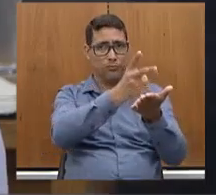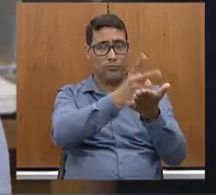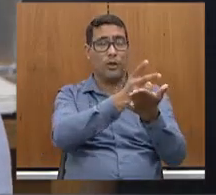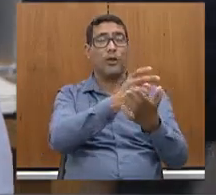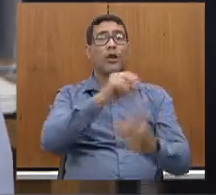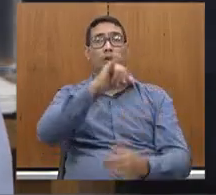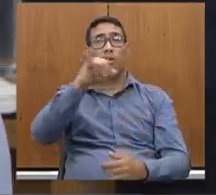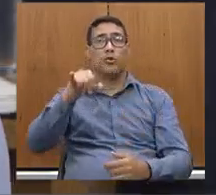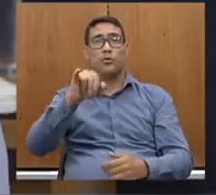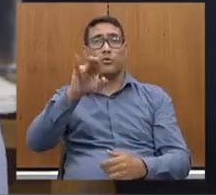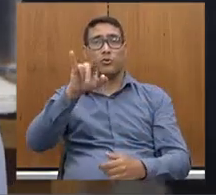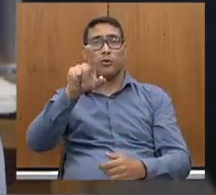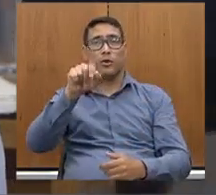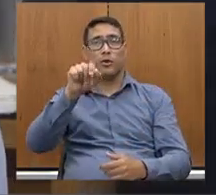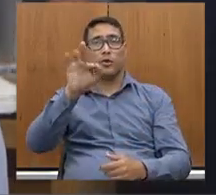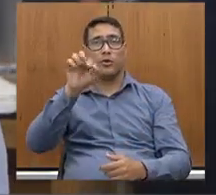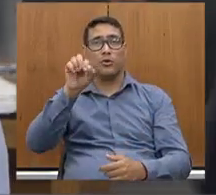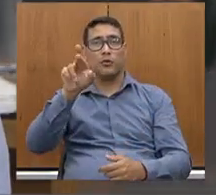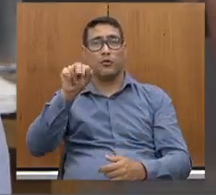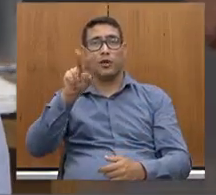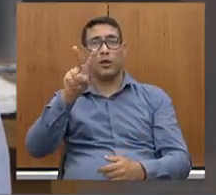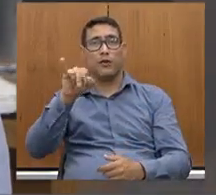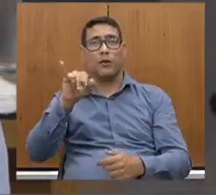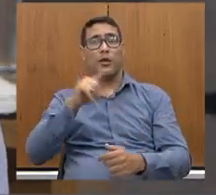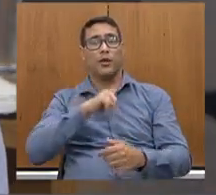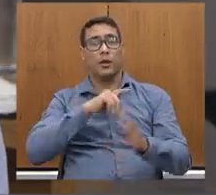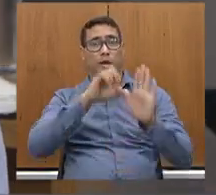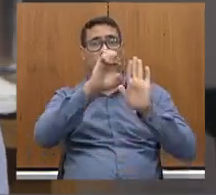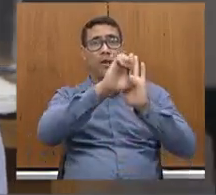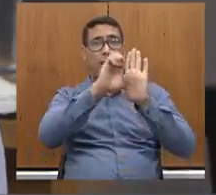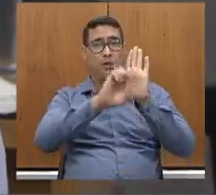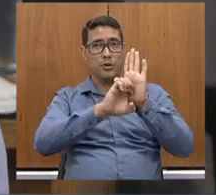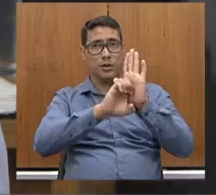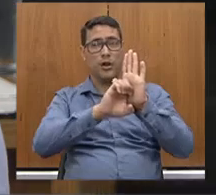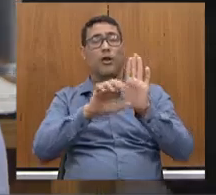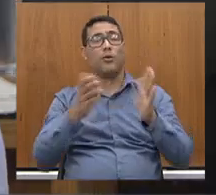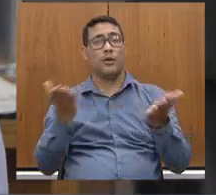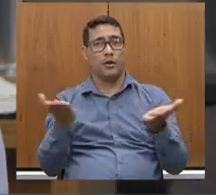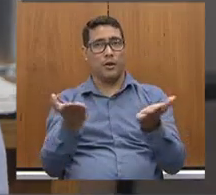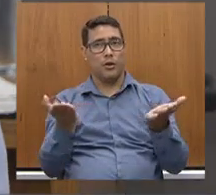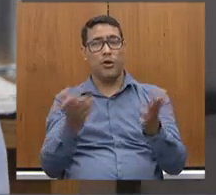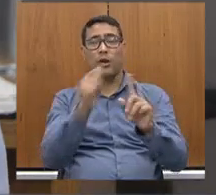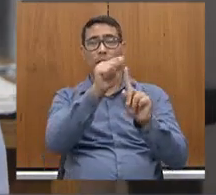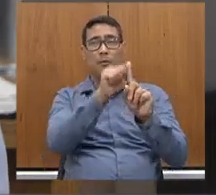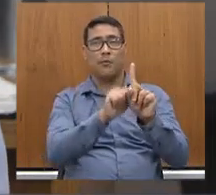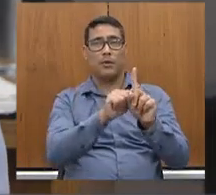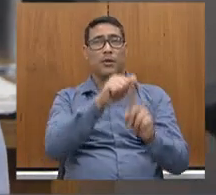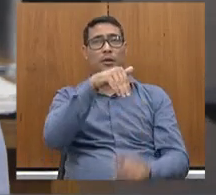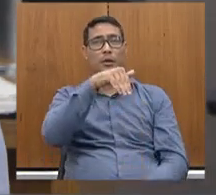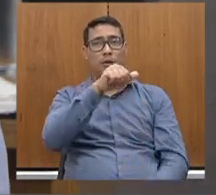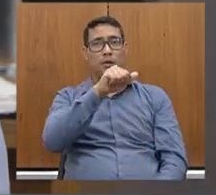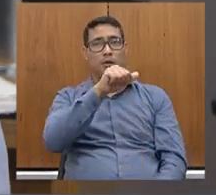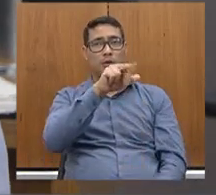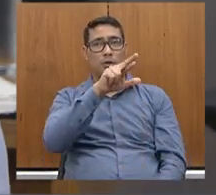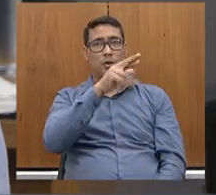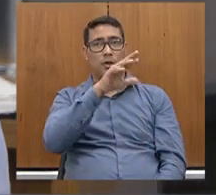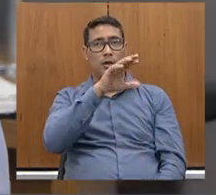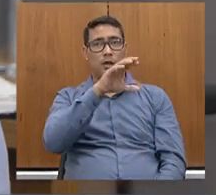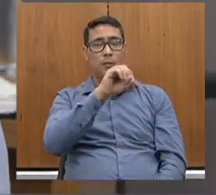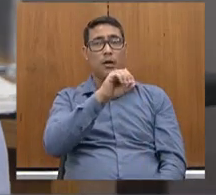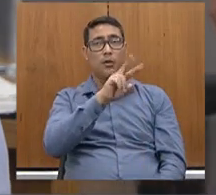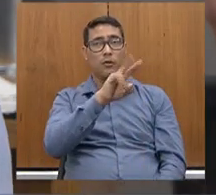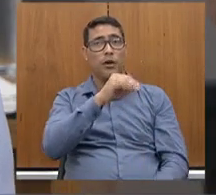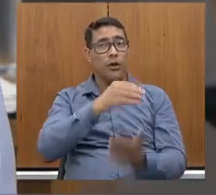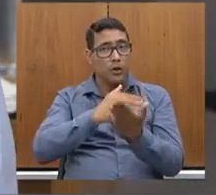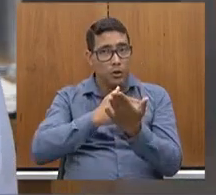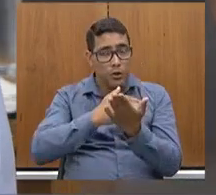lançamos o edital ainda esse ano, para, vamos dizer, em março, também podemos iniciar